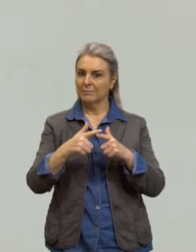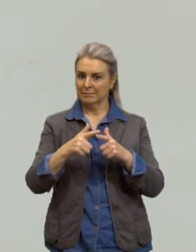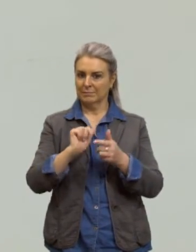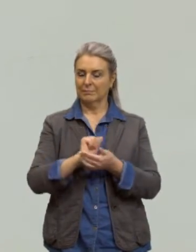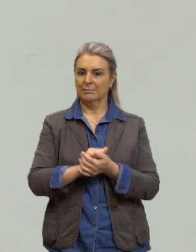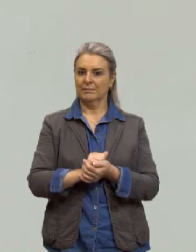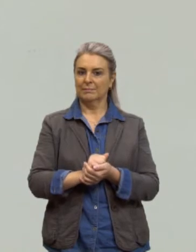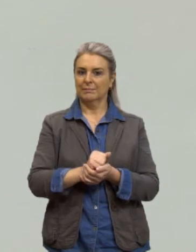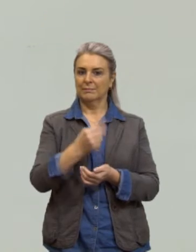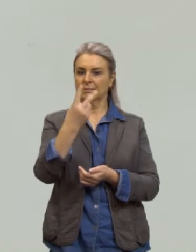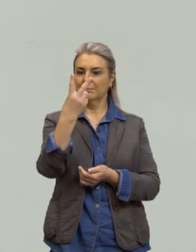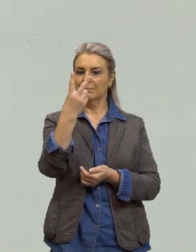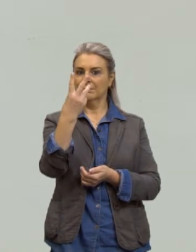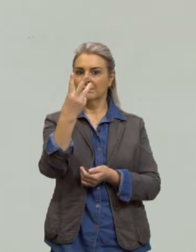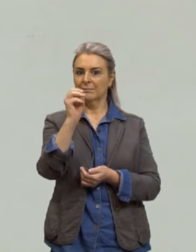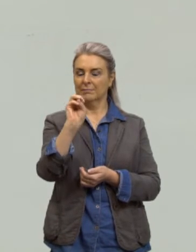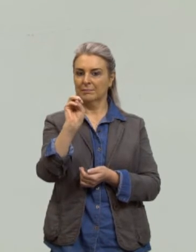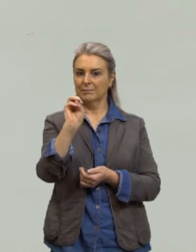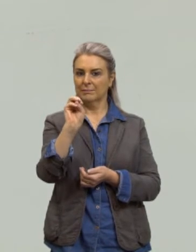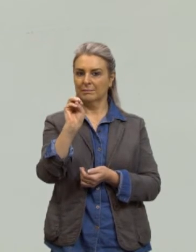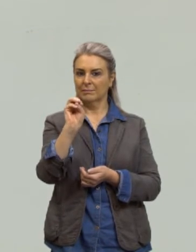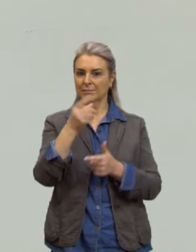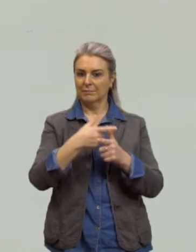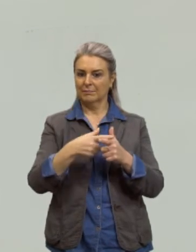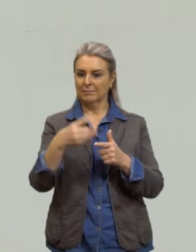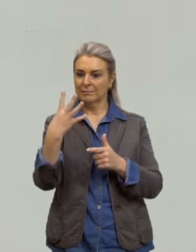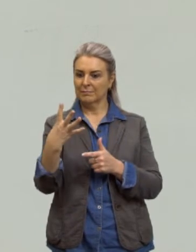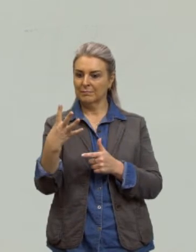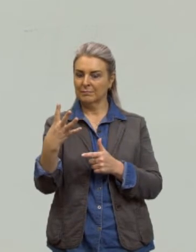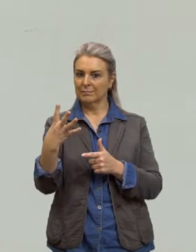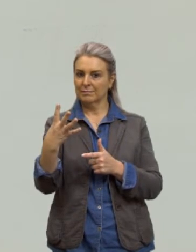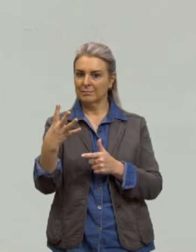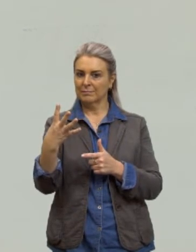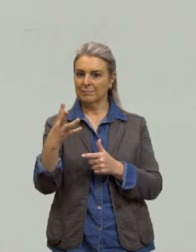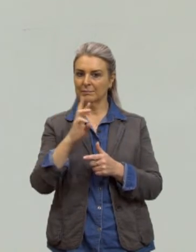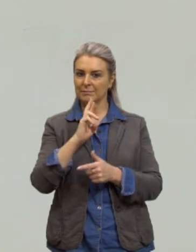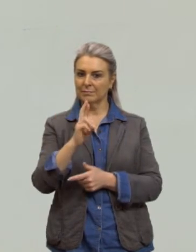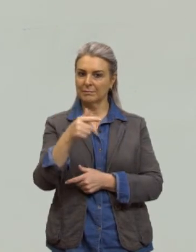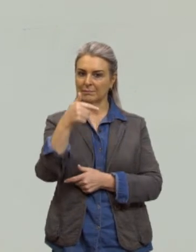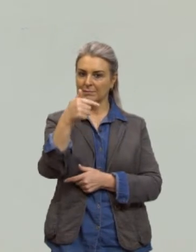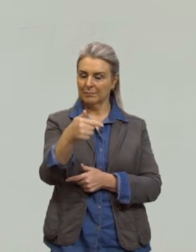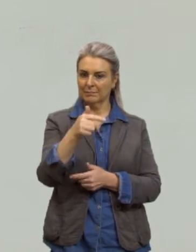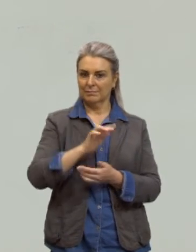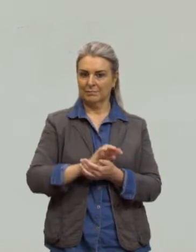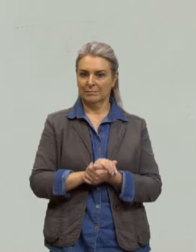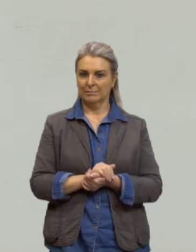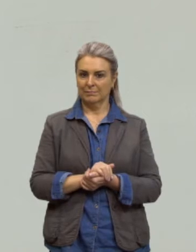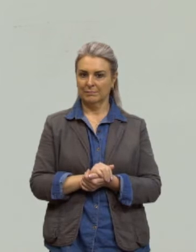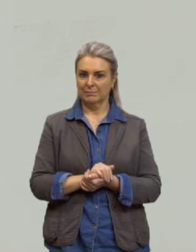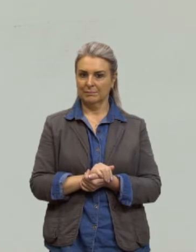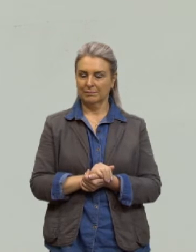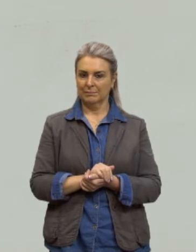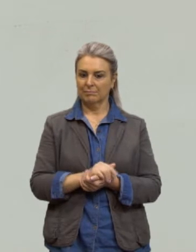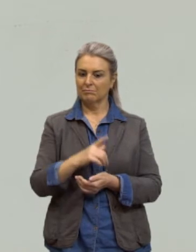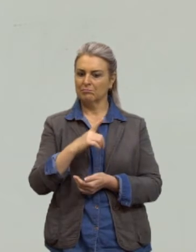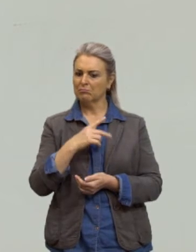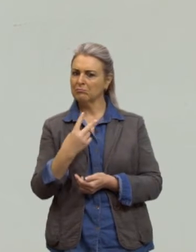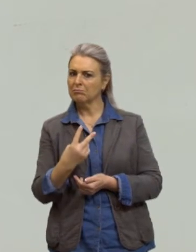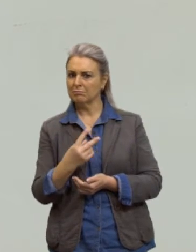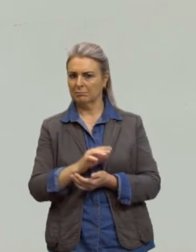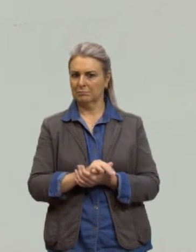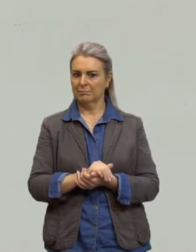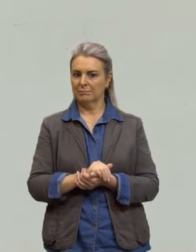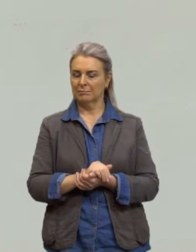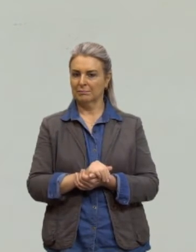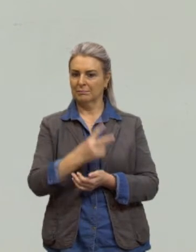o trinta dividido por quatro sete né? sete vezes quatro vinte e oito sobrou dois o dois que eu junto com